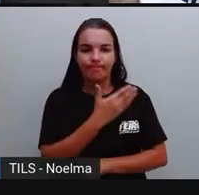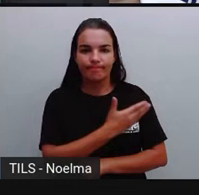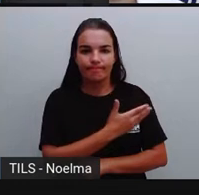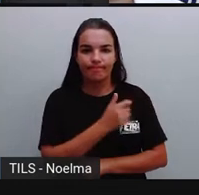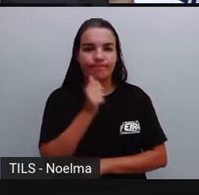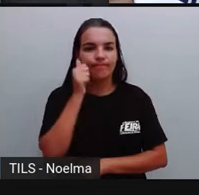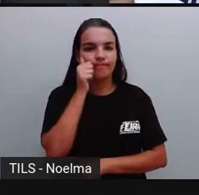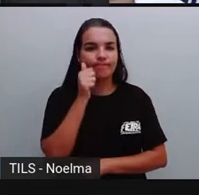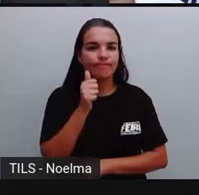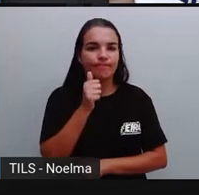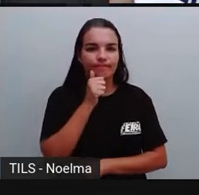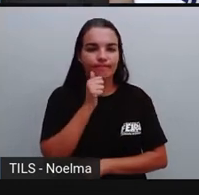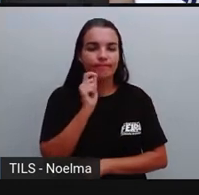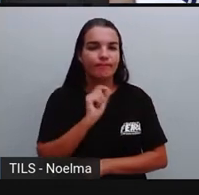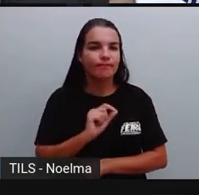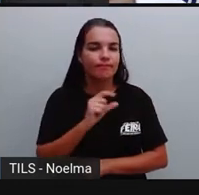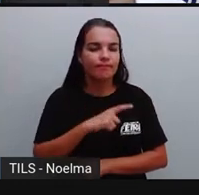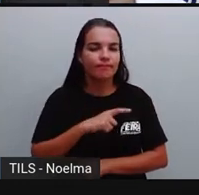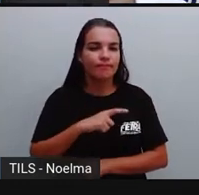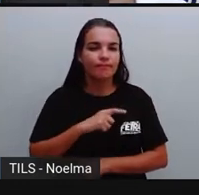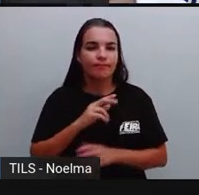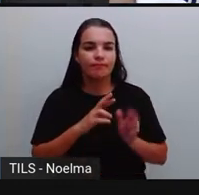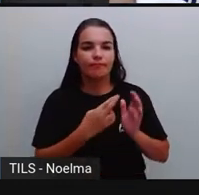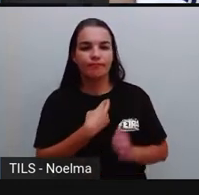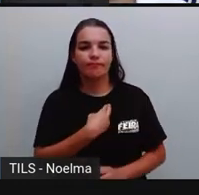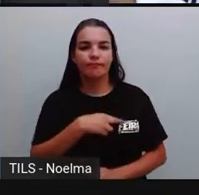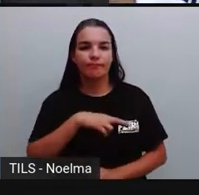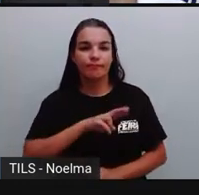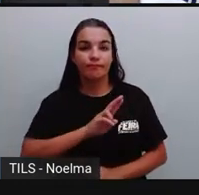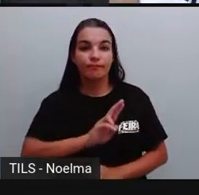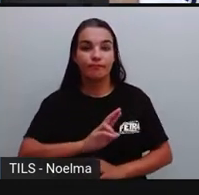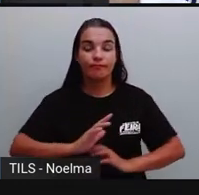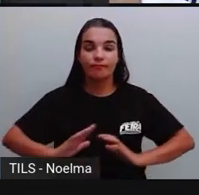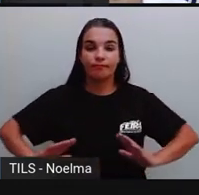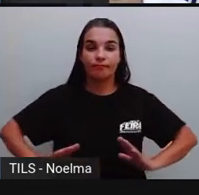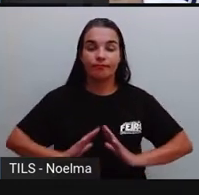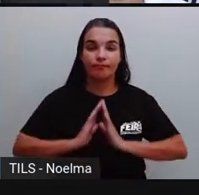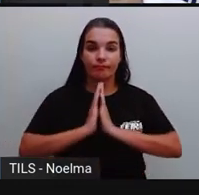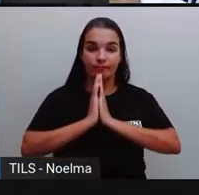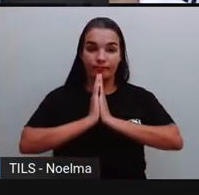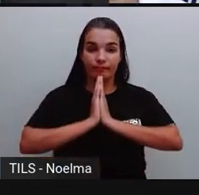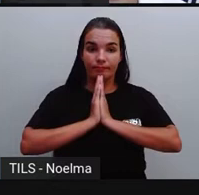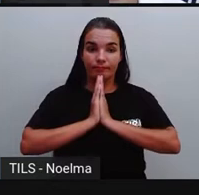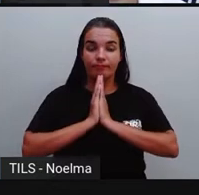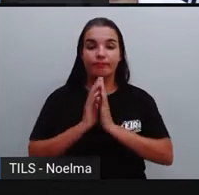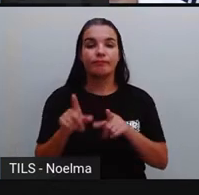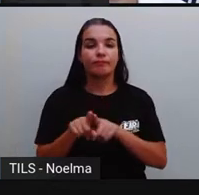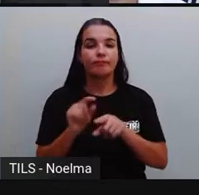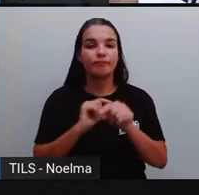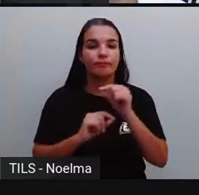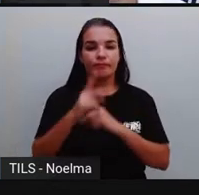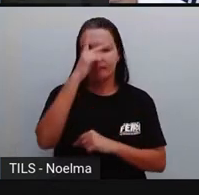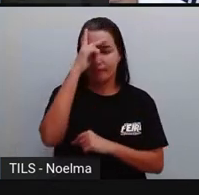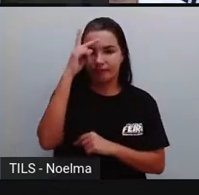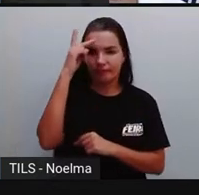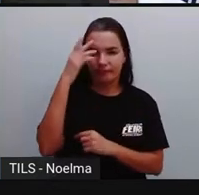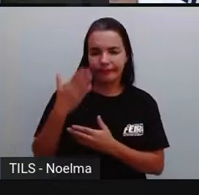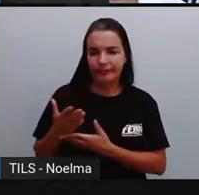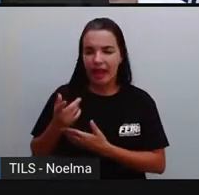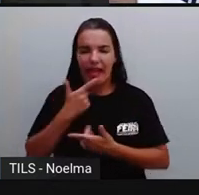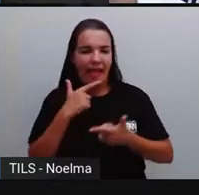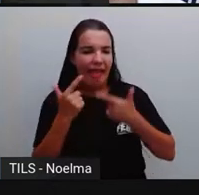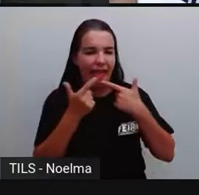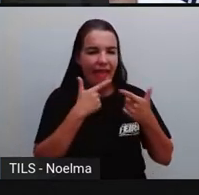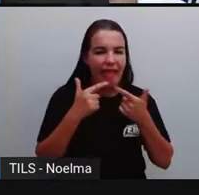moça aqui que tem uma religião, ó, muçulmana e as pessoas aqui no ambiente